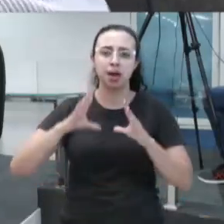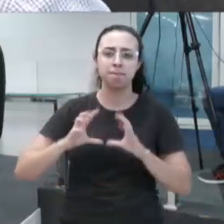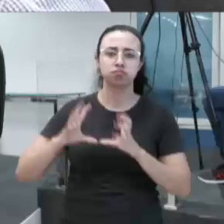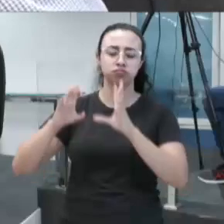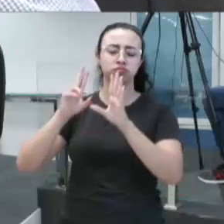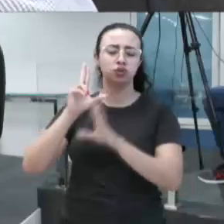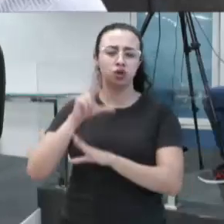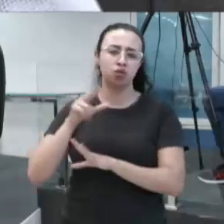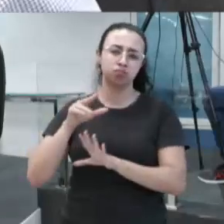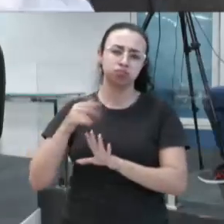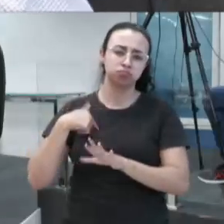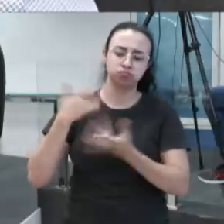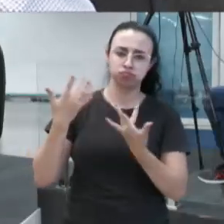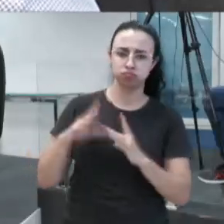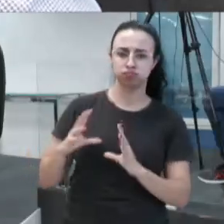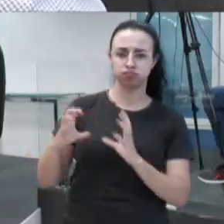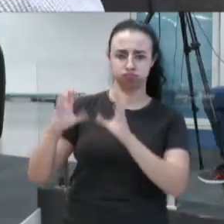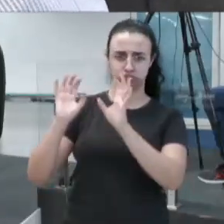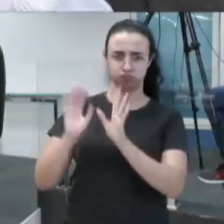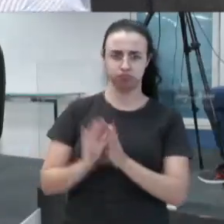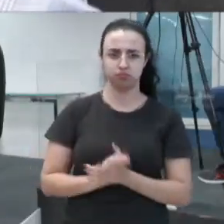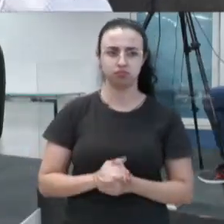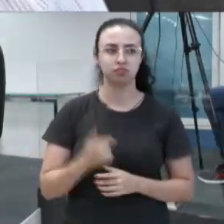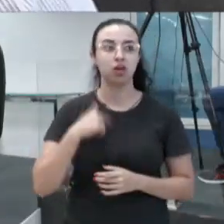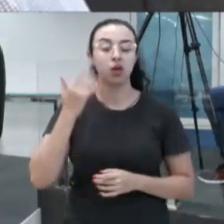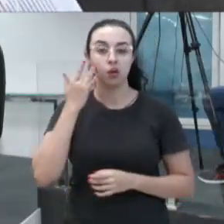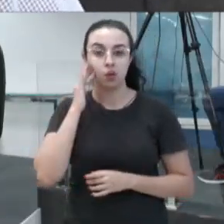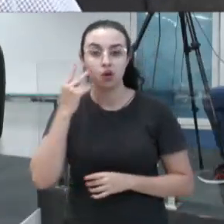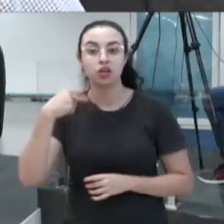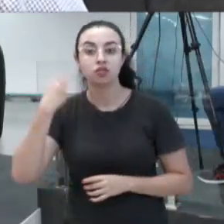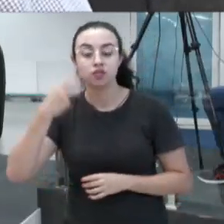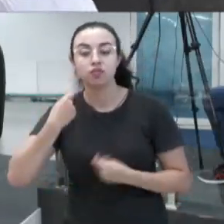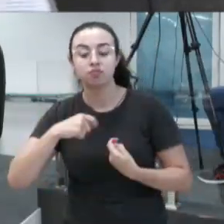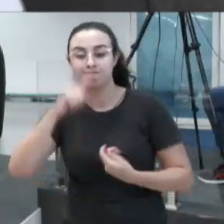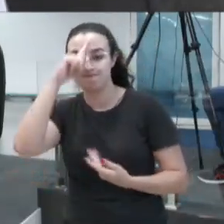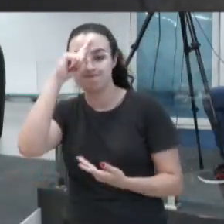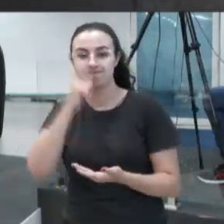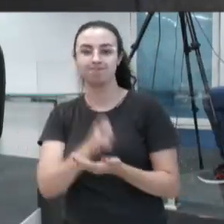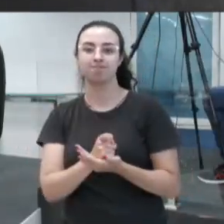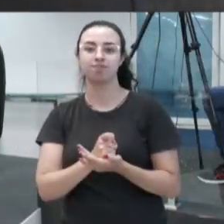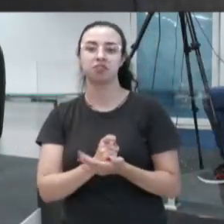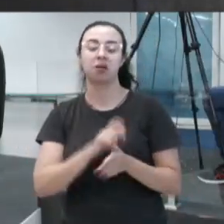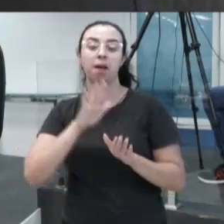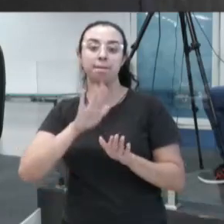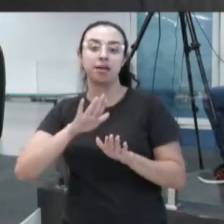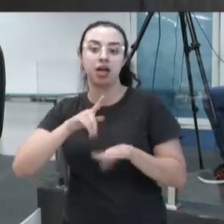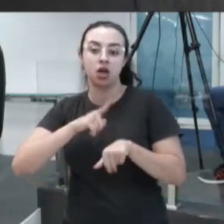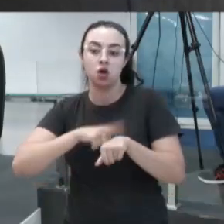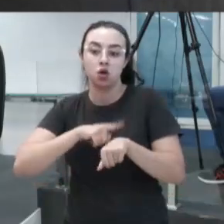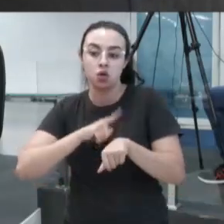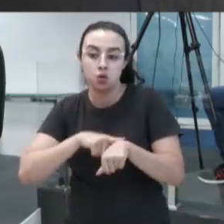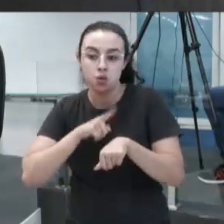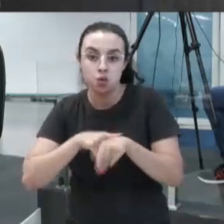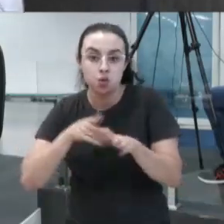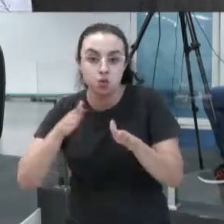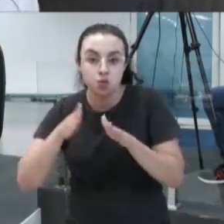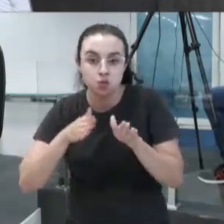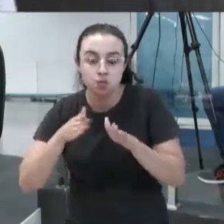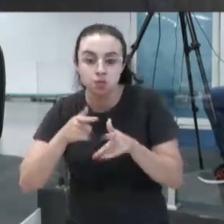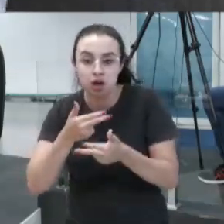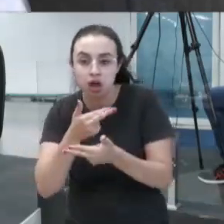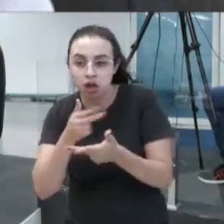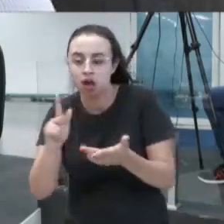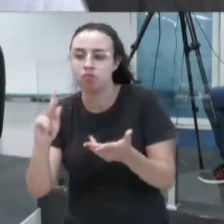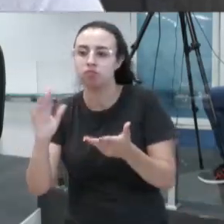discutir, e me recuso. Me recuso a fazer isso. Porque eu acho que os vereadores têm aqui decisão. Mas a partir do momento que a coisa vai ficando recorrente, e